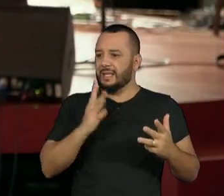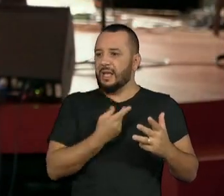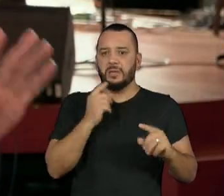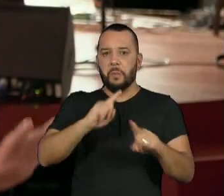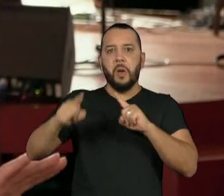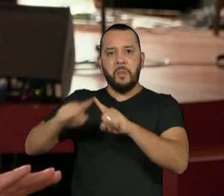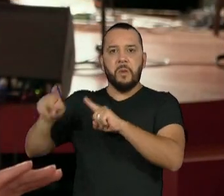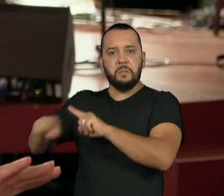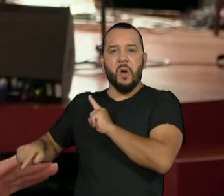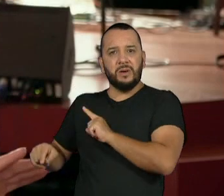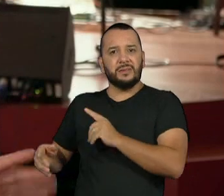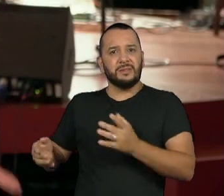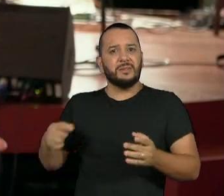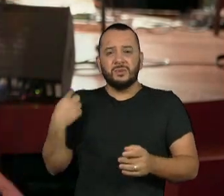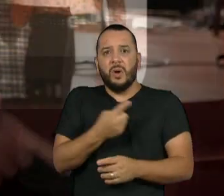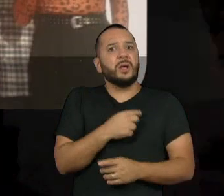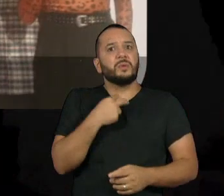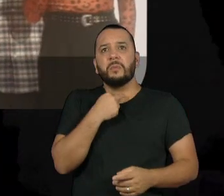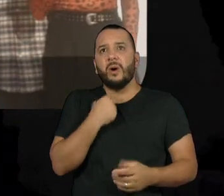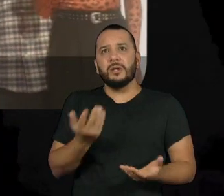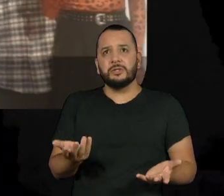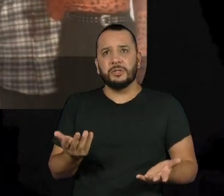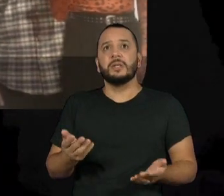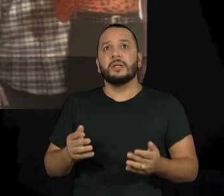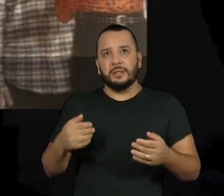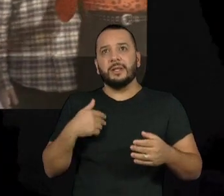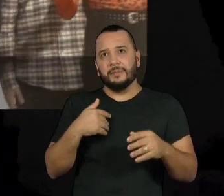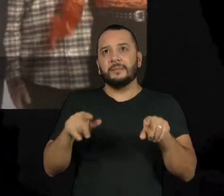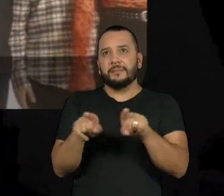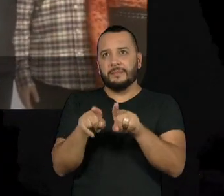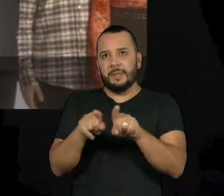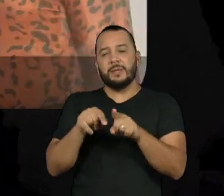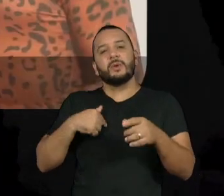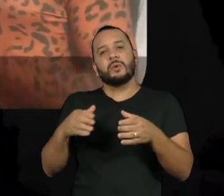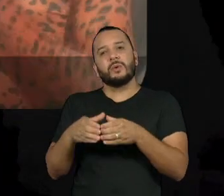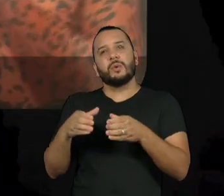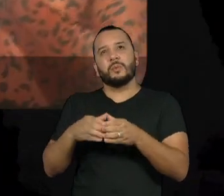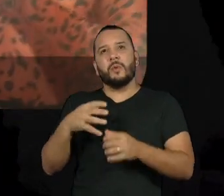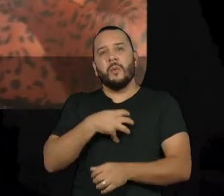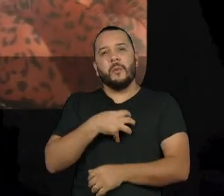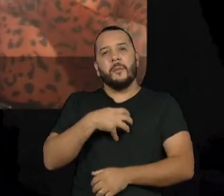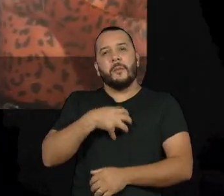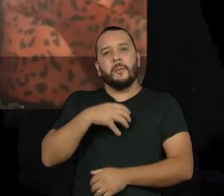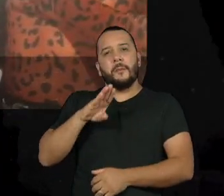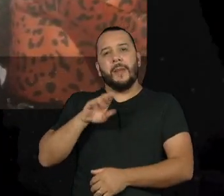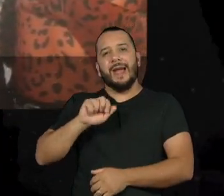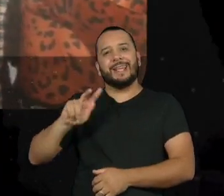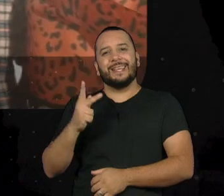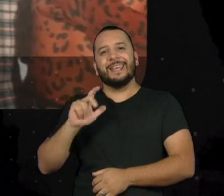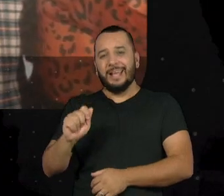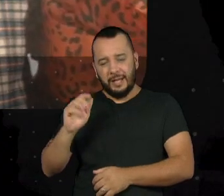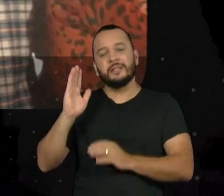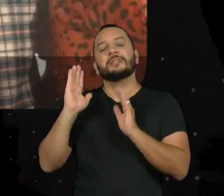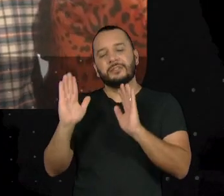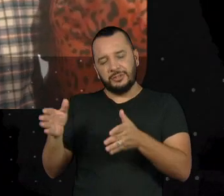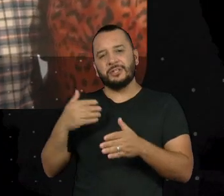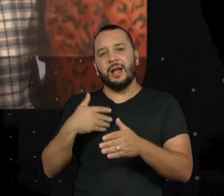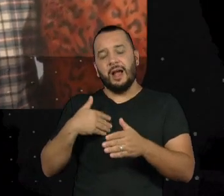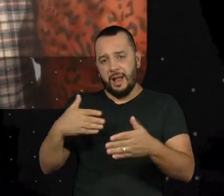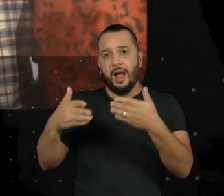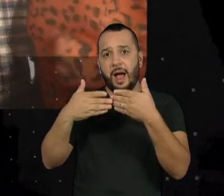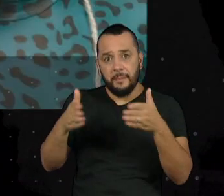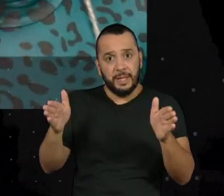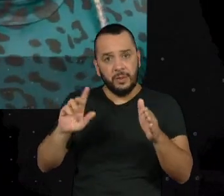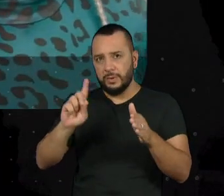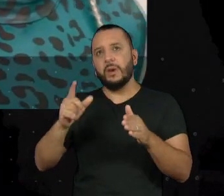é como se nós não pudéssemos ocupar. Não é que as Bahias chegou e revolucionou e abriu. Não, os caminhos, as nossas ancestrais já fizeram por nós.